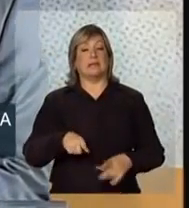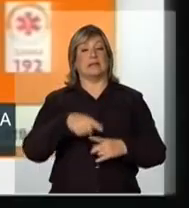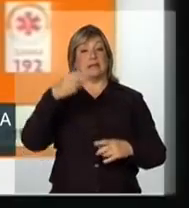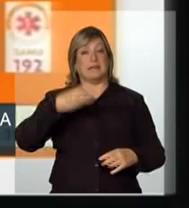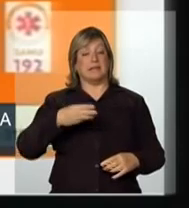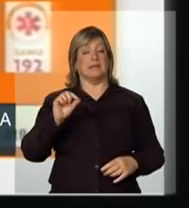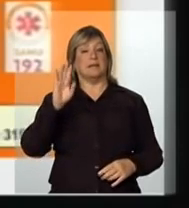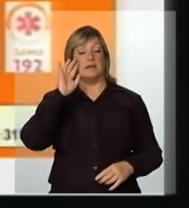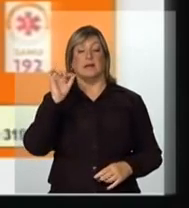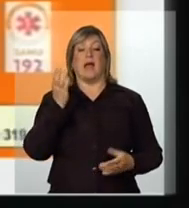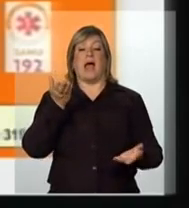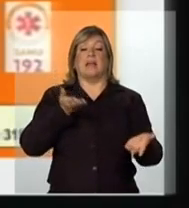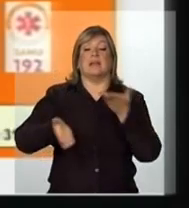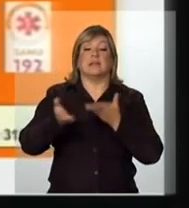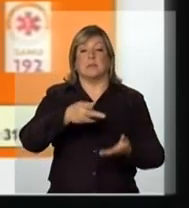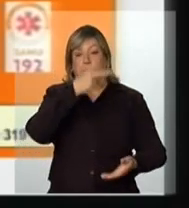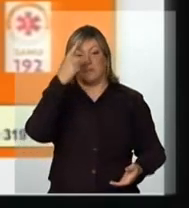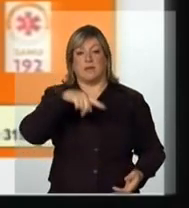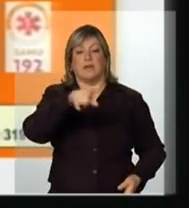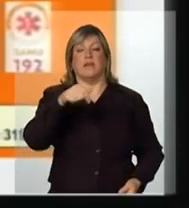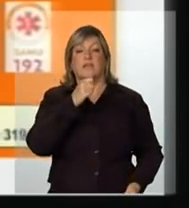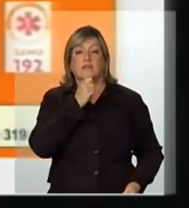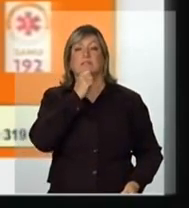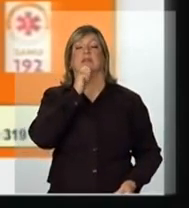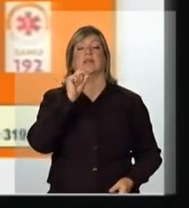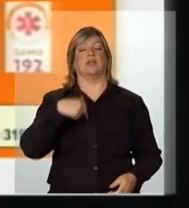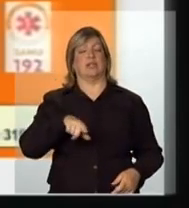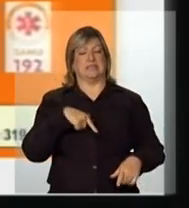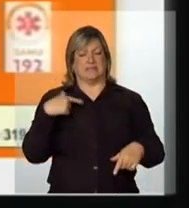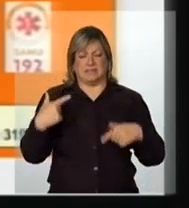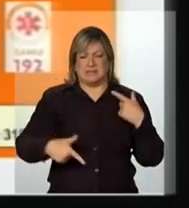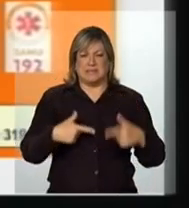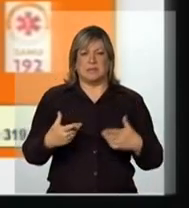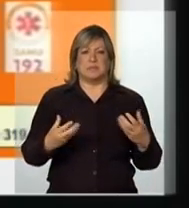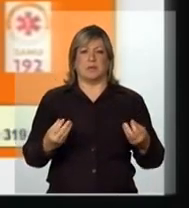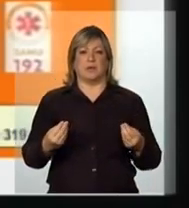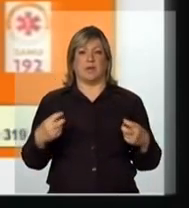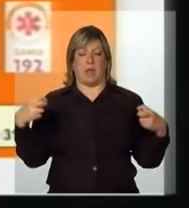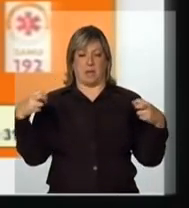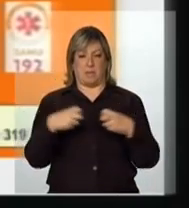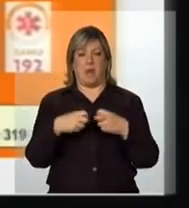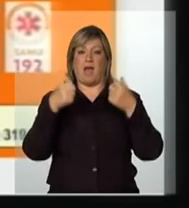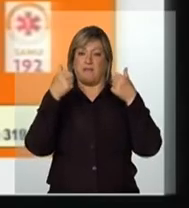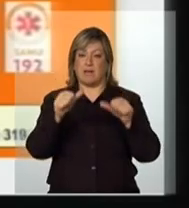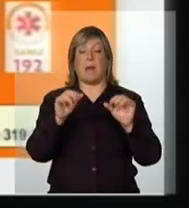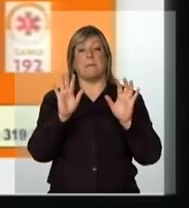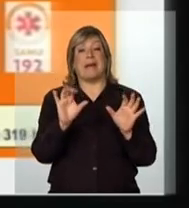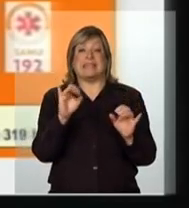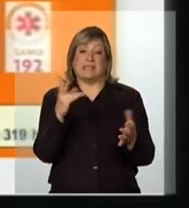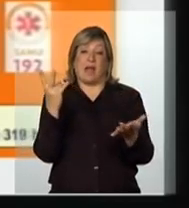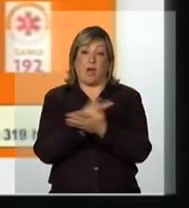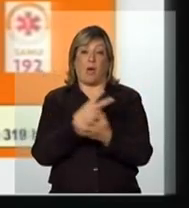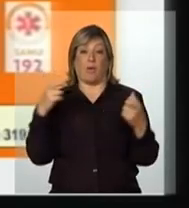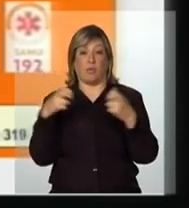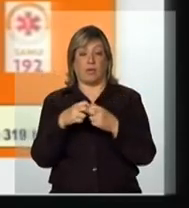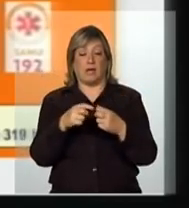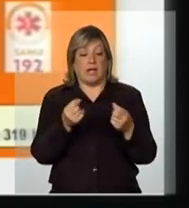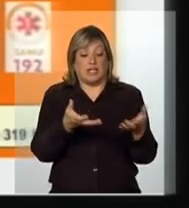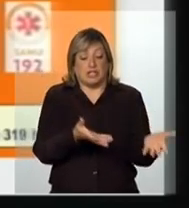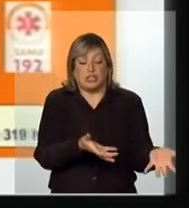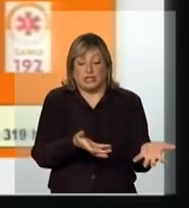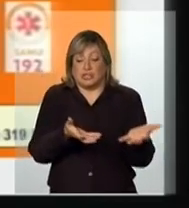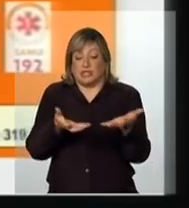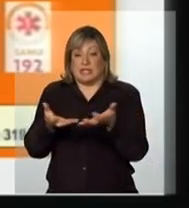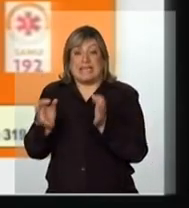de respeito ao atendimento às vítimas. Nós trabalhamos intensamente para que os acidentes não ocorram, mas se ocorrem a remoção adequada